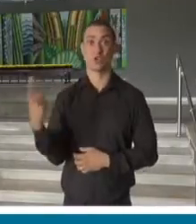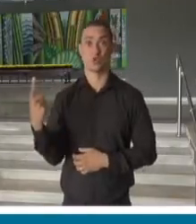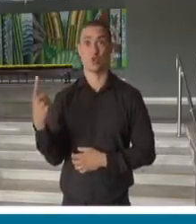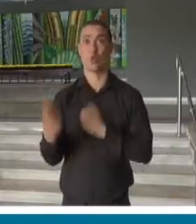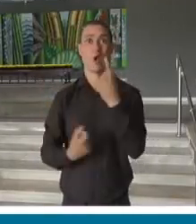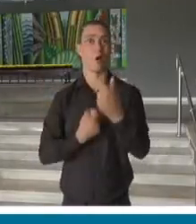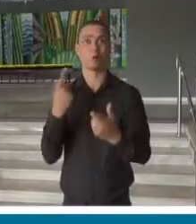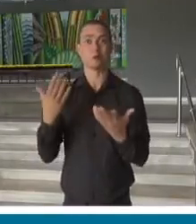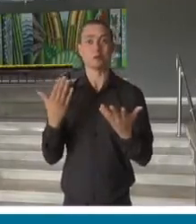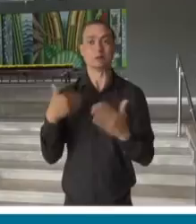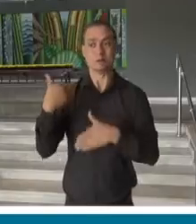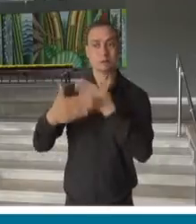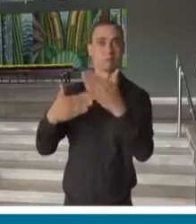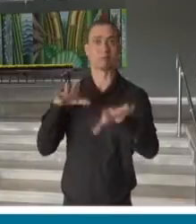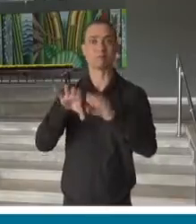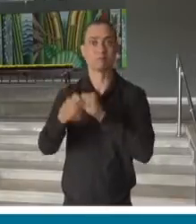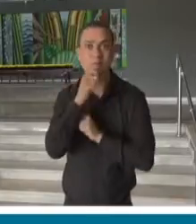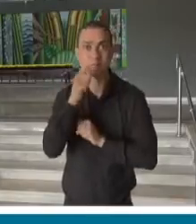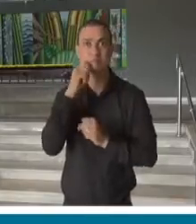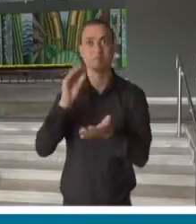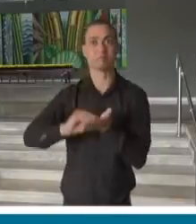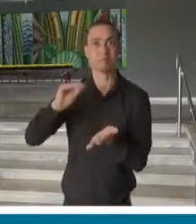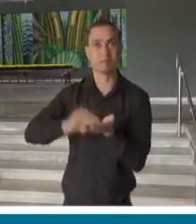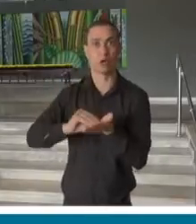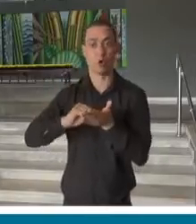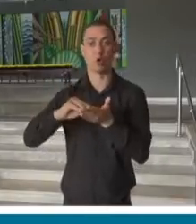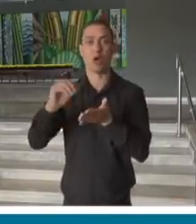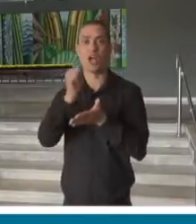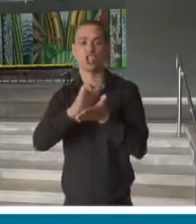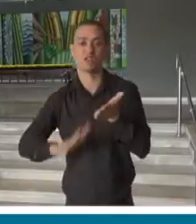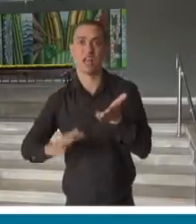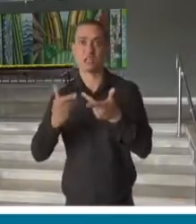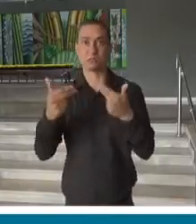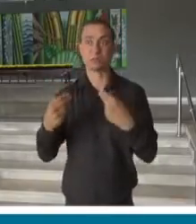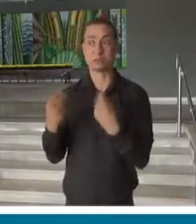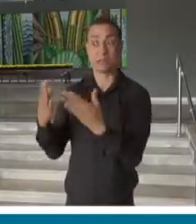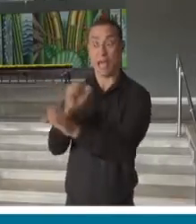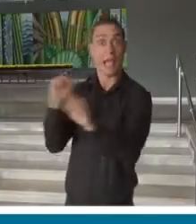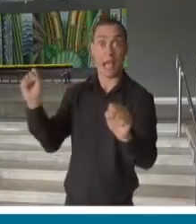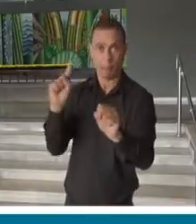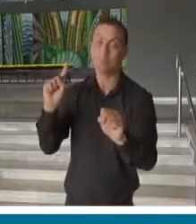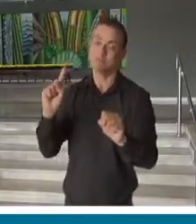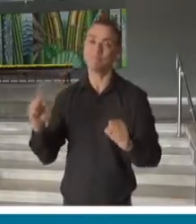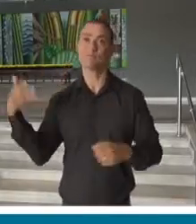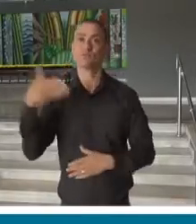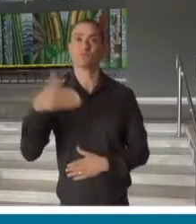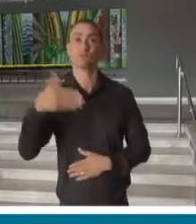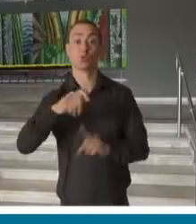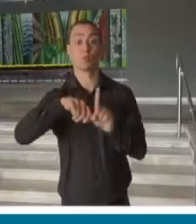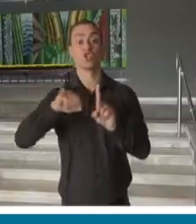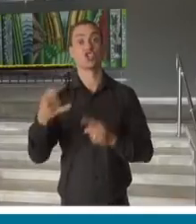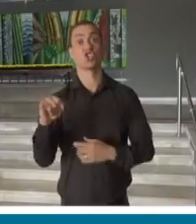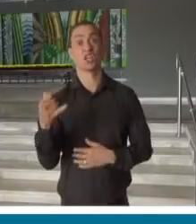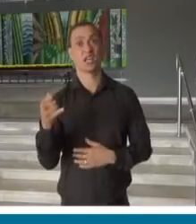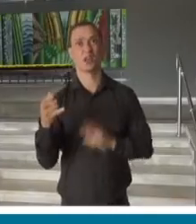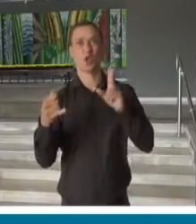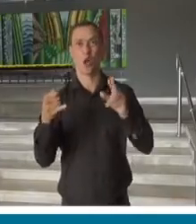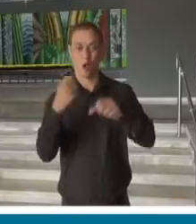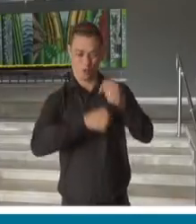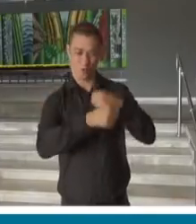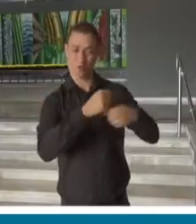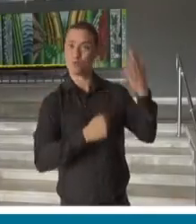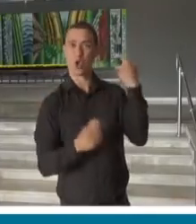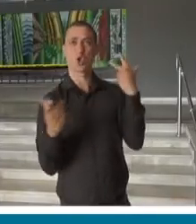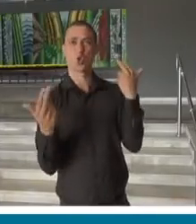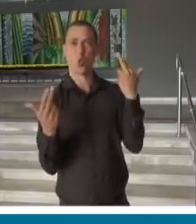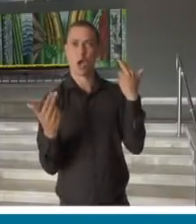estiverem com nota, não estiverem entregues de trabalhos, para que não sejam reprovados, eles terão oportunidade, como nós fizemos no ano passado, com